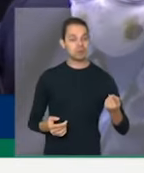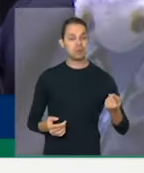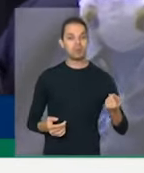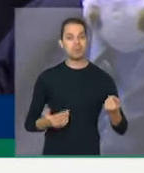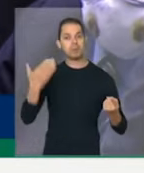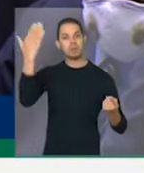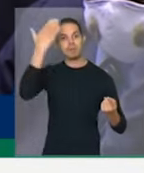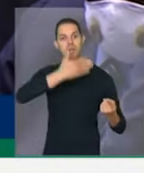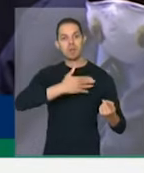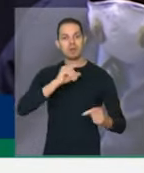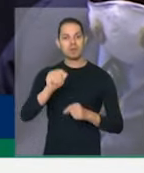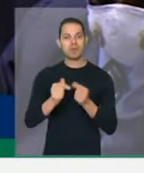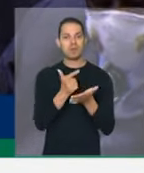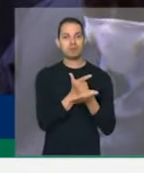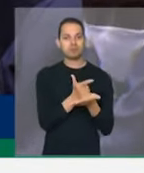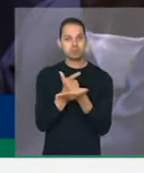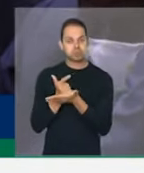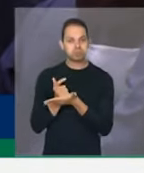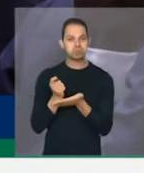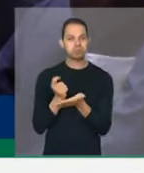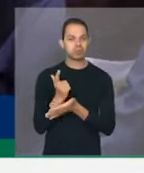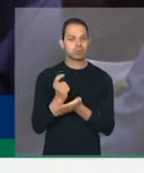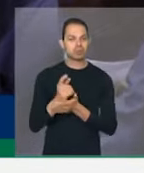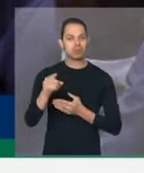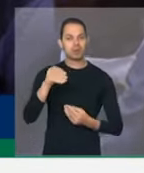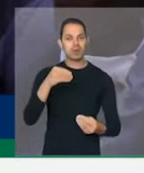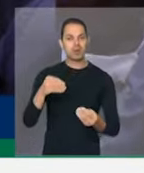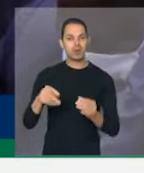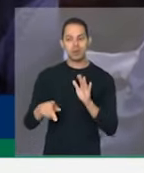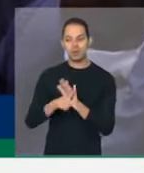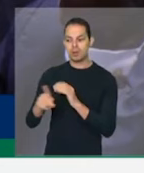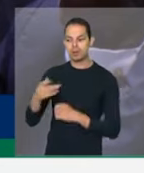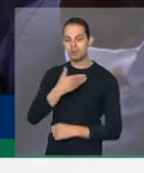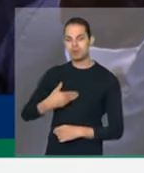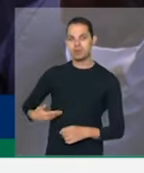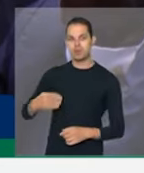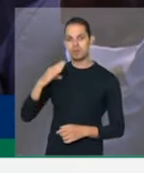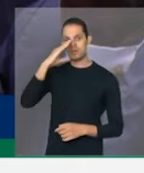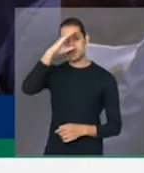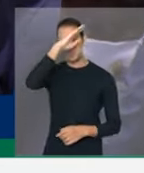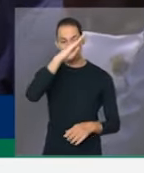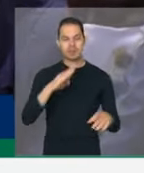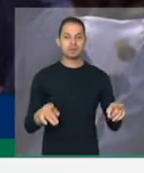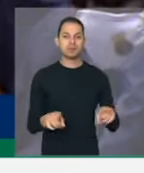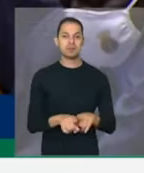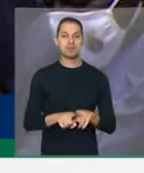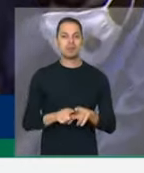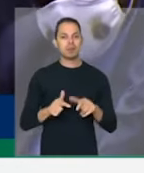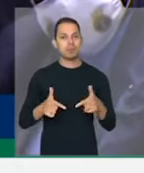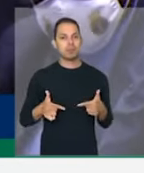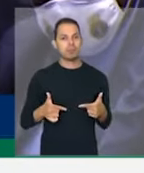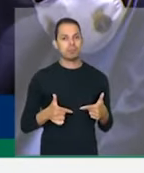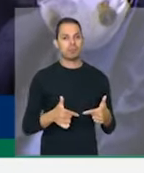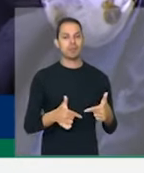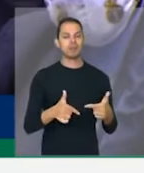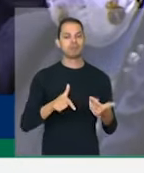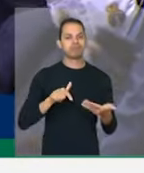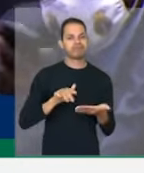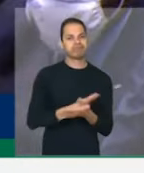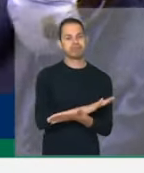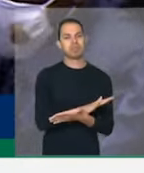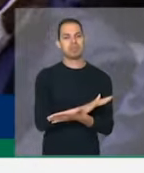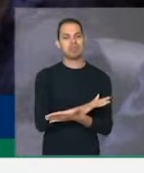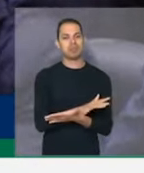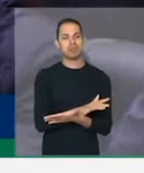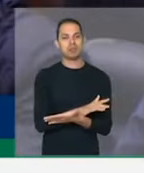demonstra que a flexibilização de armas, fruto do governo Bolsonaro, e também esse combate mais acerrado